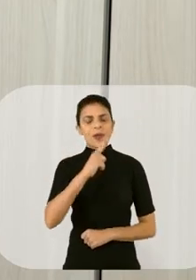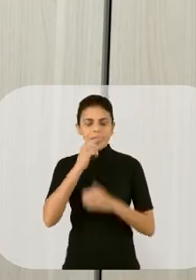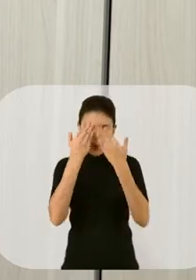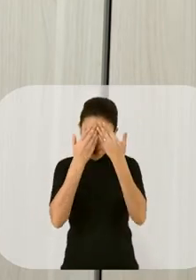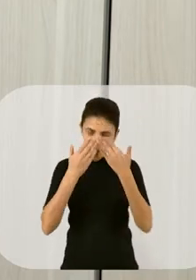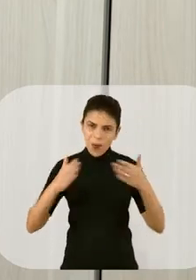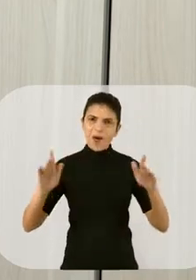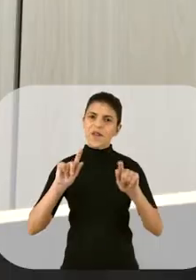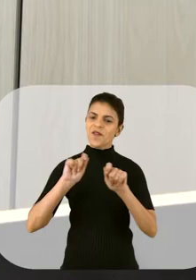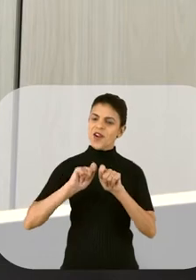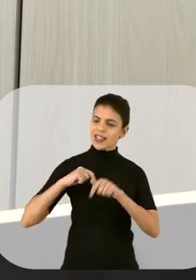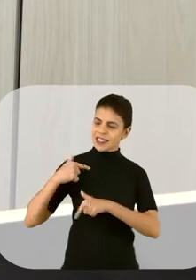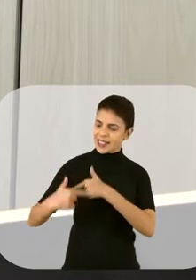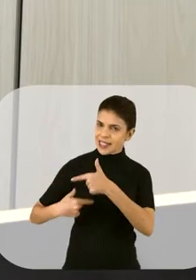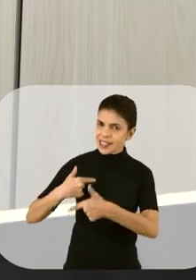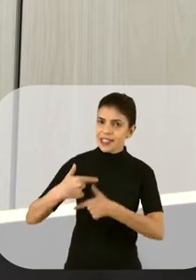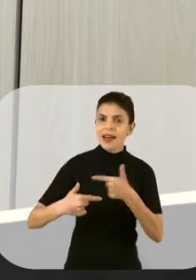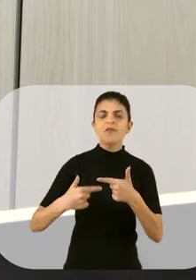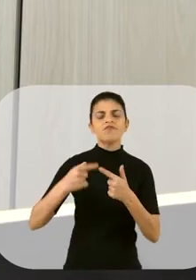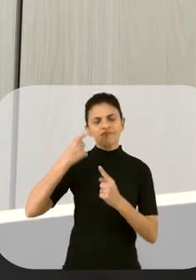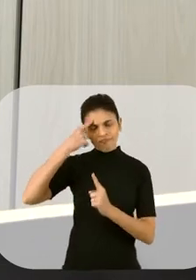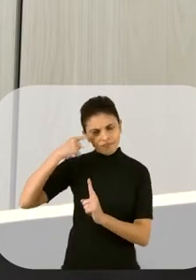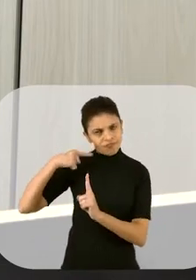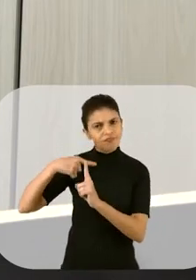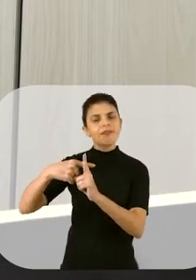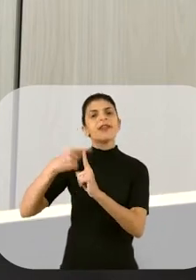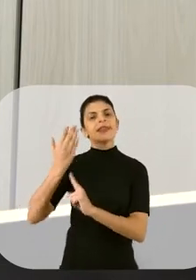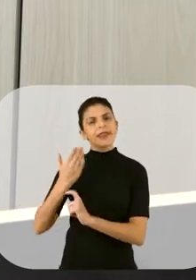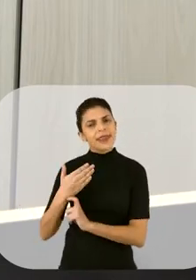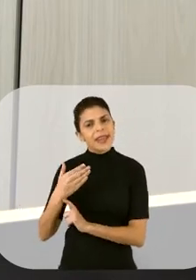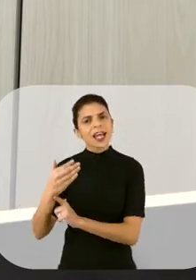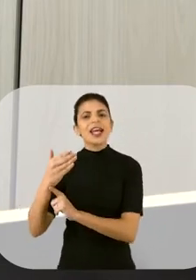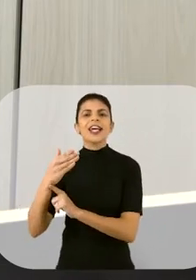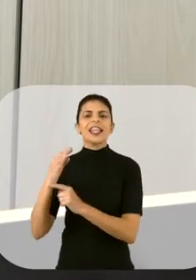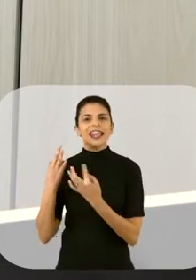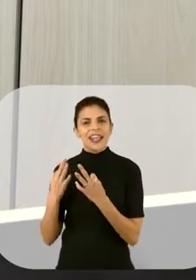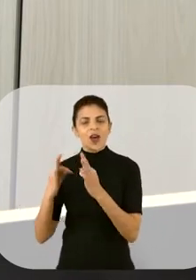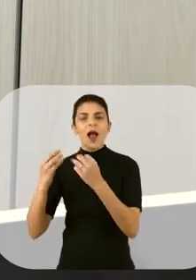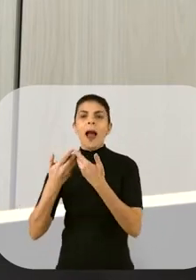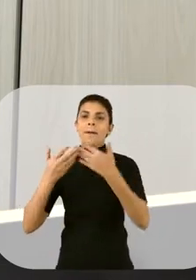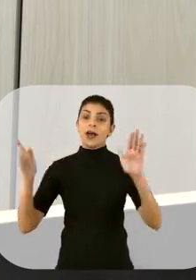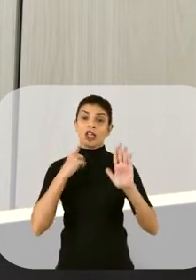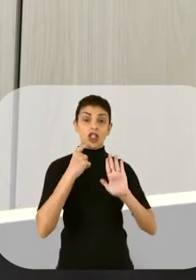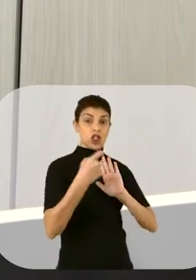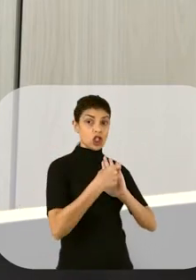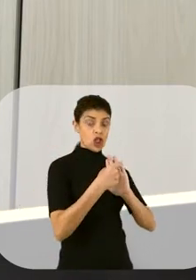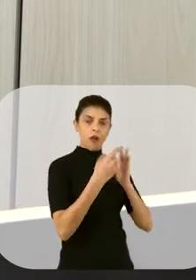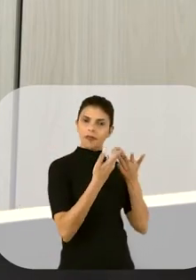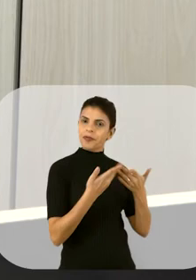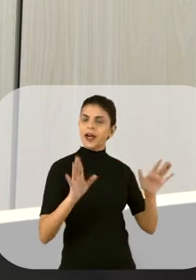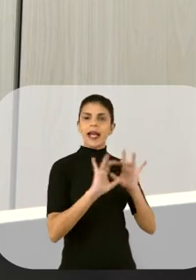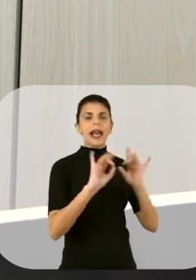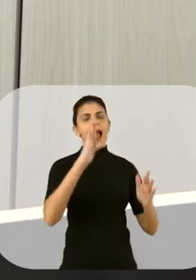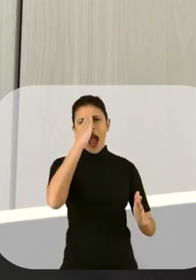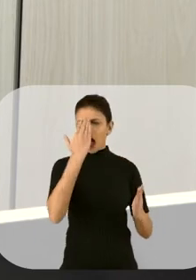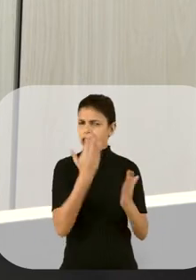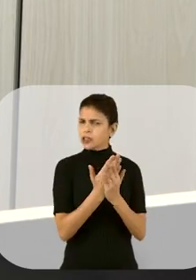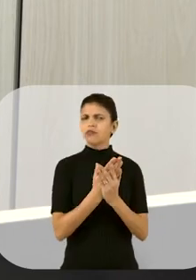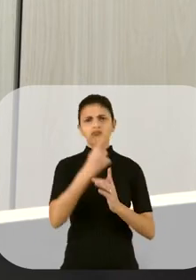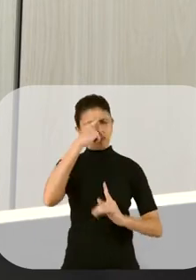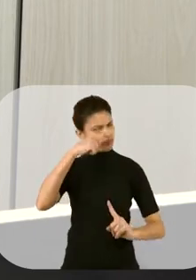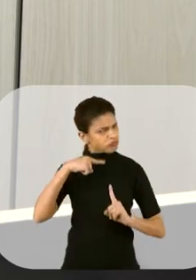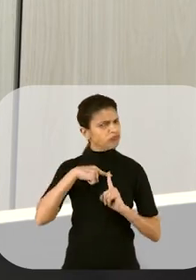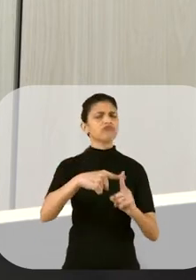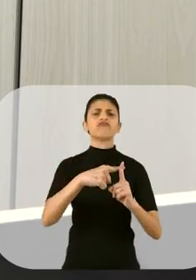ganha em dimensão. Fazemos isso apostando em tecnologia aberta, em software livre, porque a gente acredita